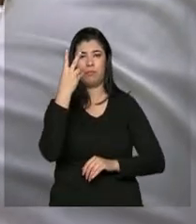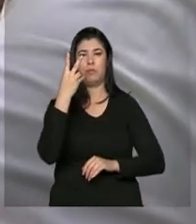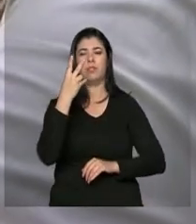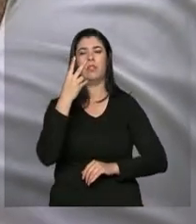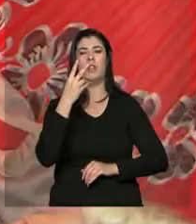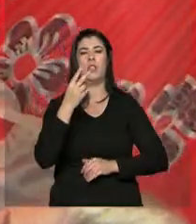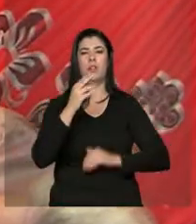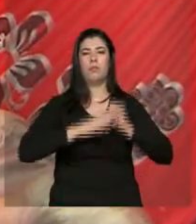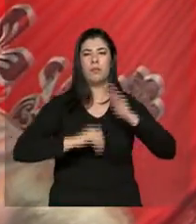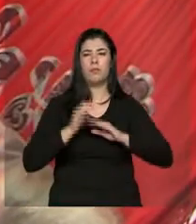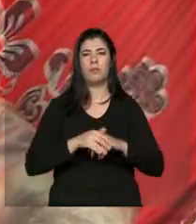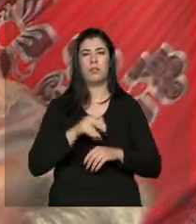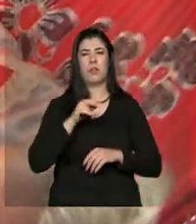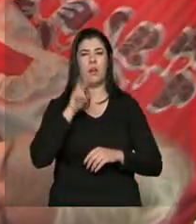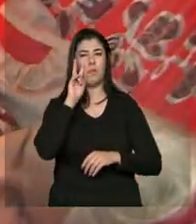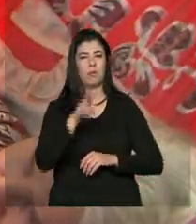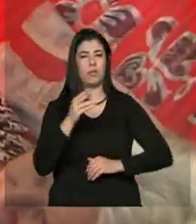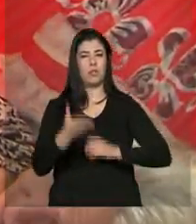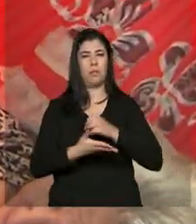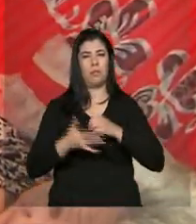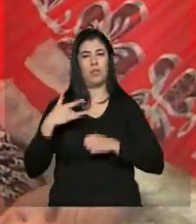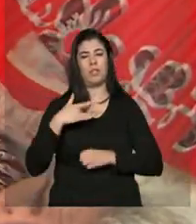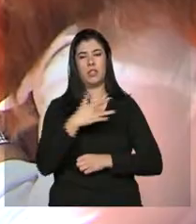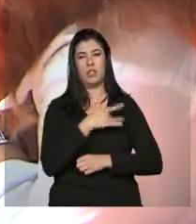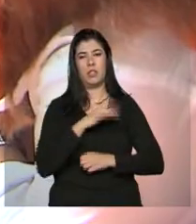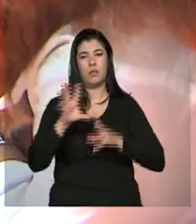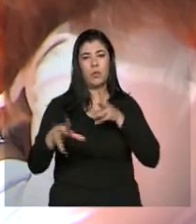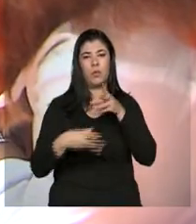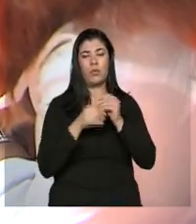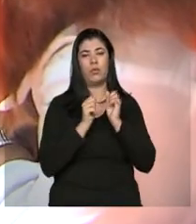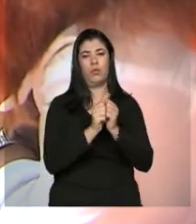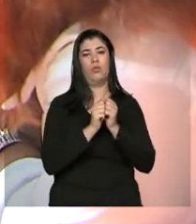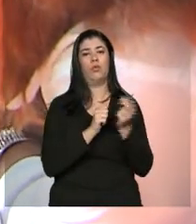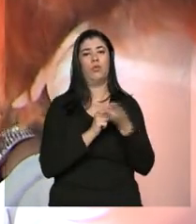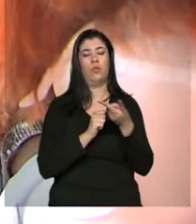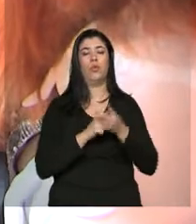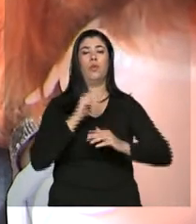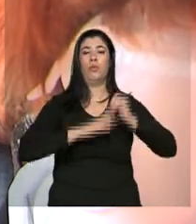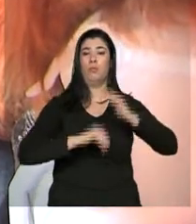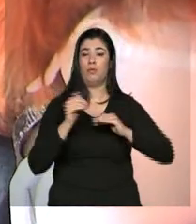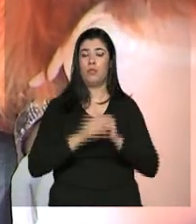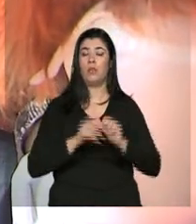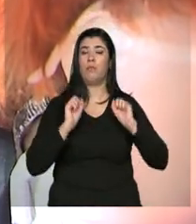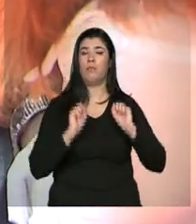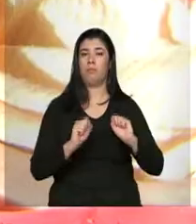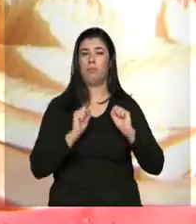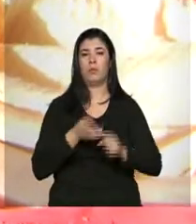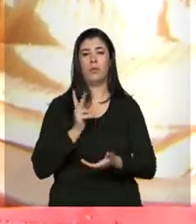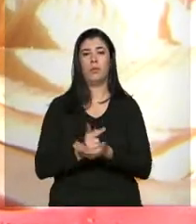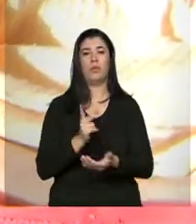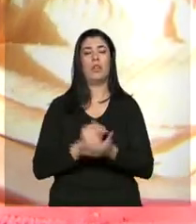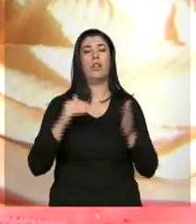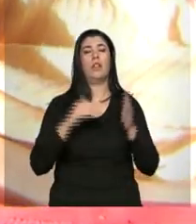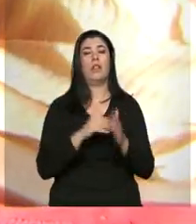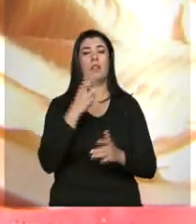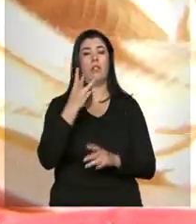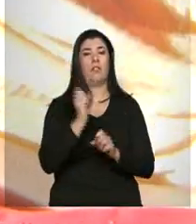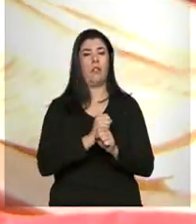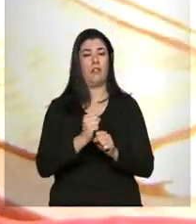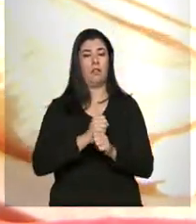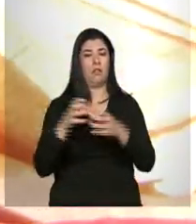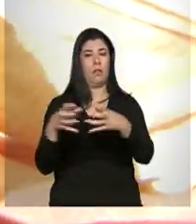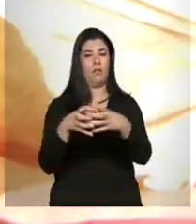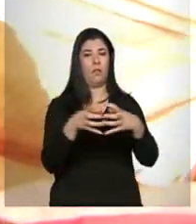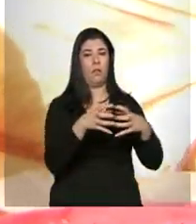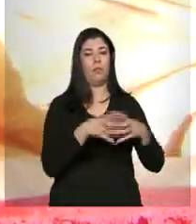Atenção Básica, vai ser incorporado ao Mais Médicos, e esses profissionais vão poder permanecer por até três anos nas